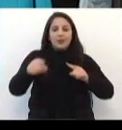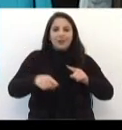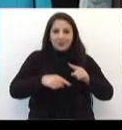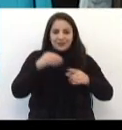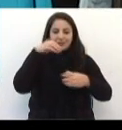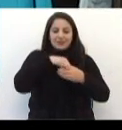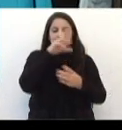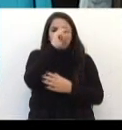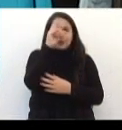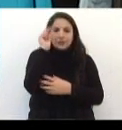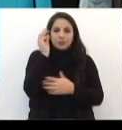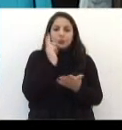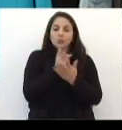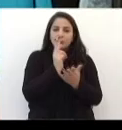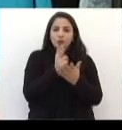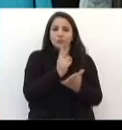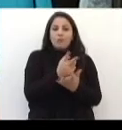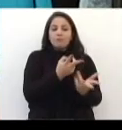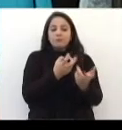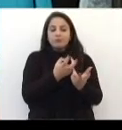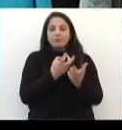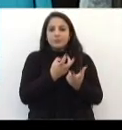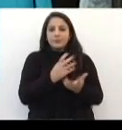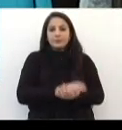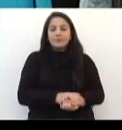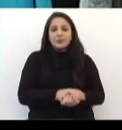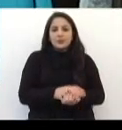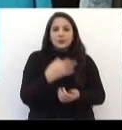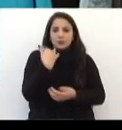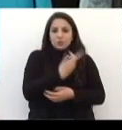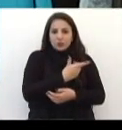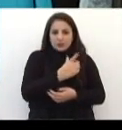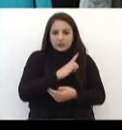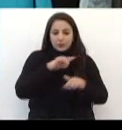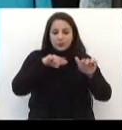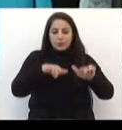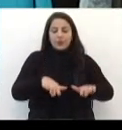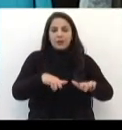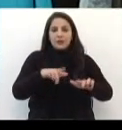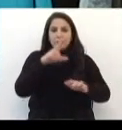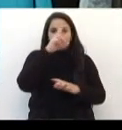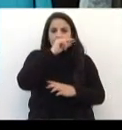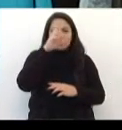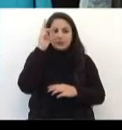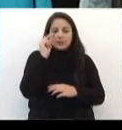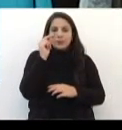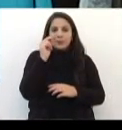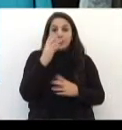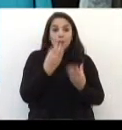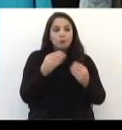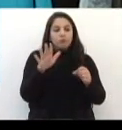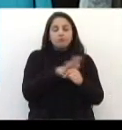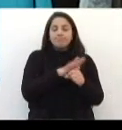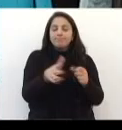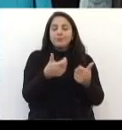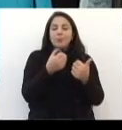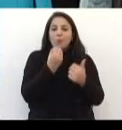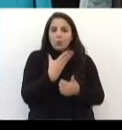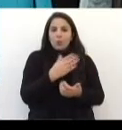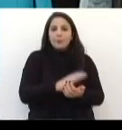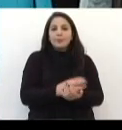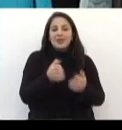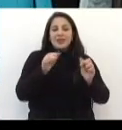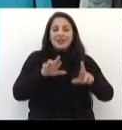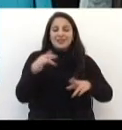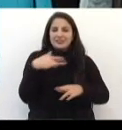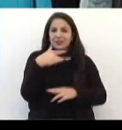recursos dentro do município que continua atraindo. Temos setores do município que estão muito aquecidos, a área da saúde é uma delas, e